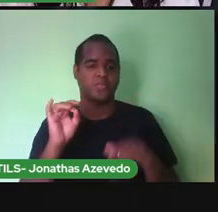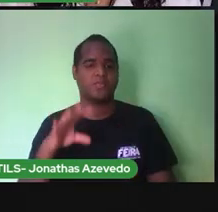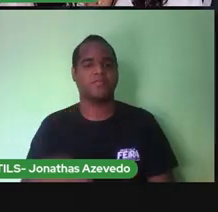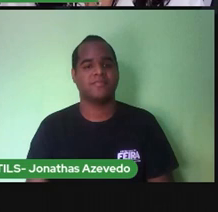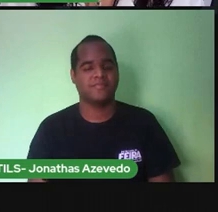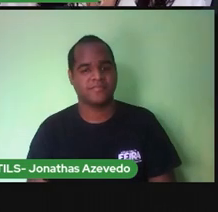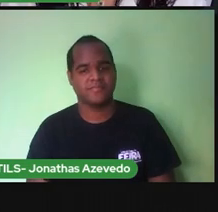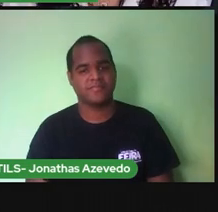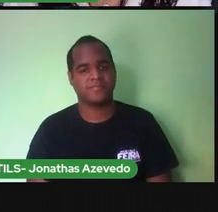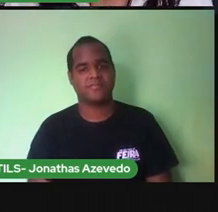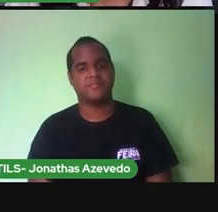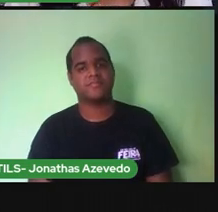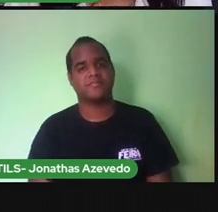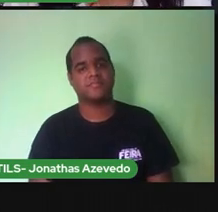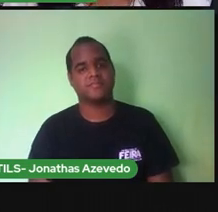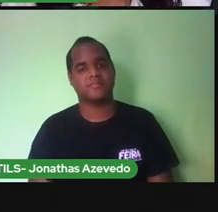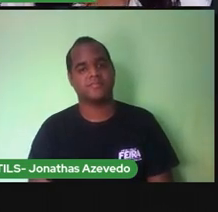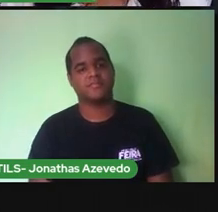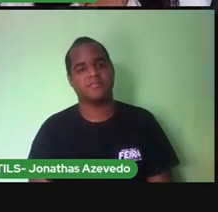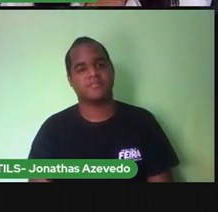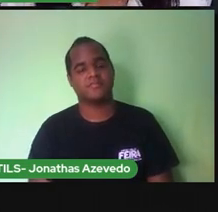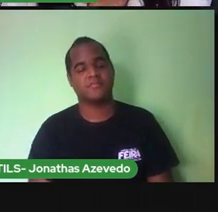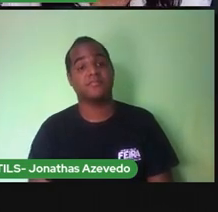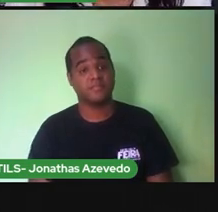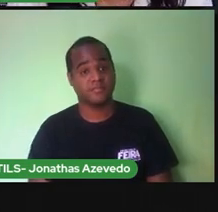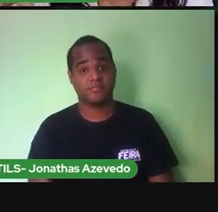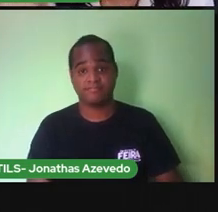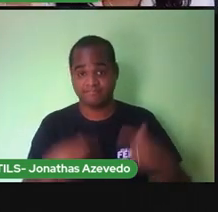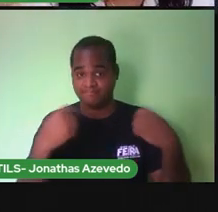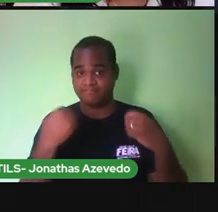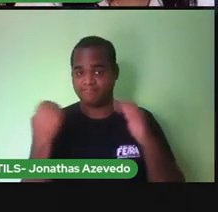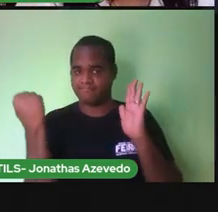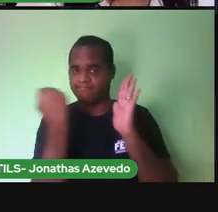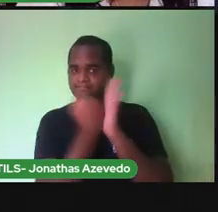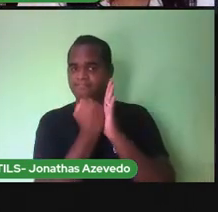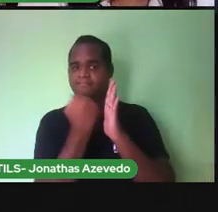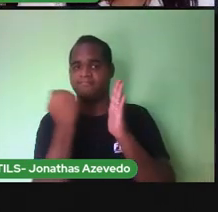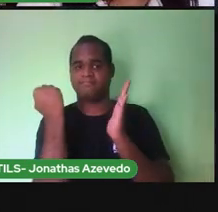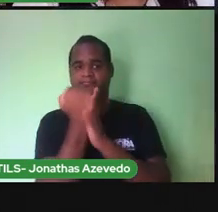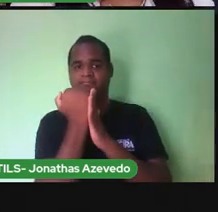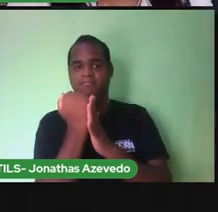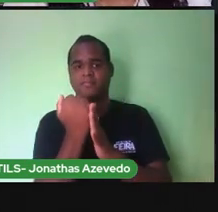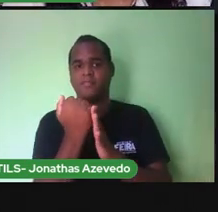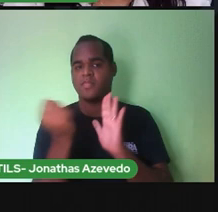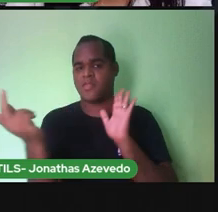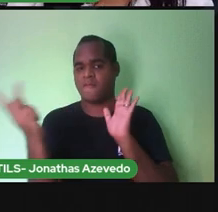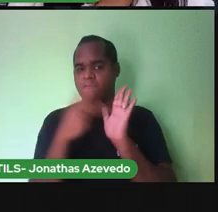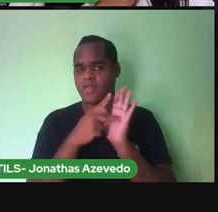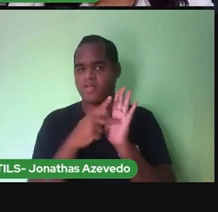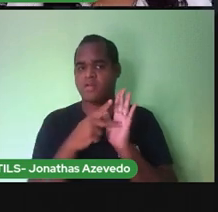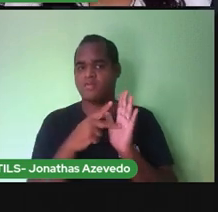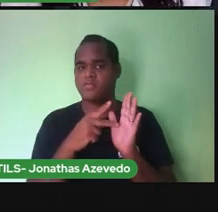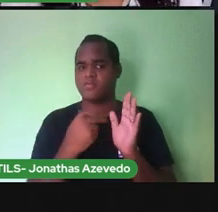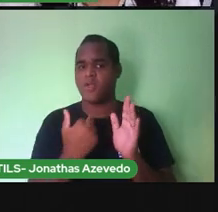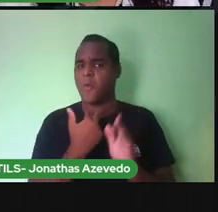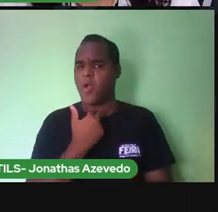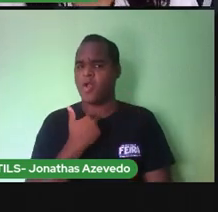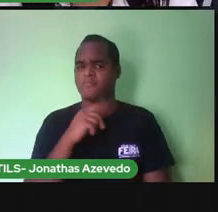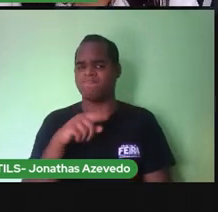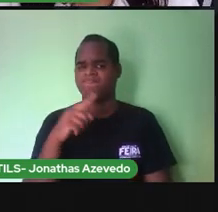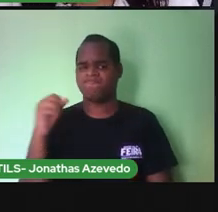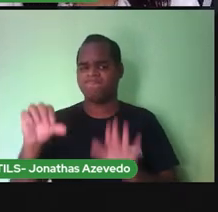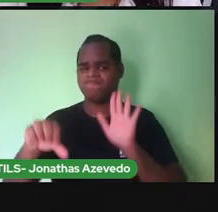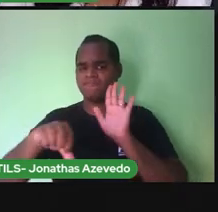tá bem? Quando a gente pega um documento e a gente usa coisas verdadeiras, a gente está cometendo um crime de